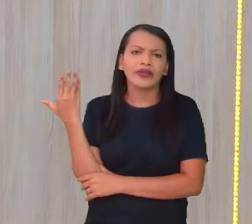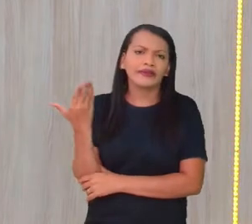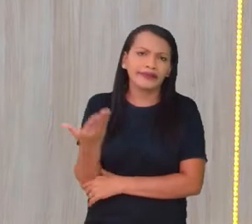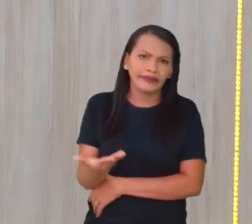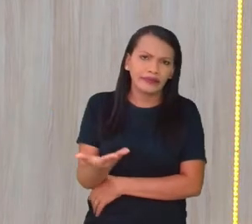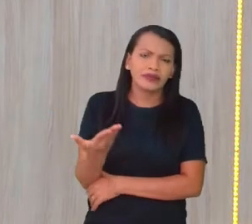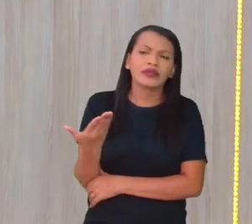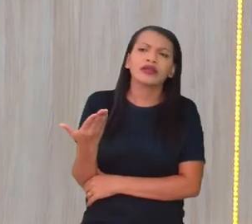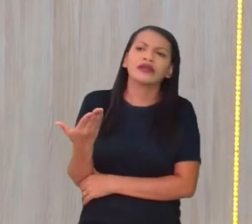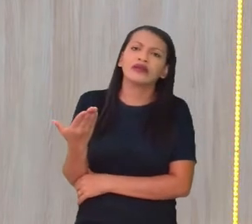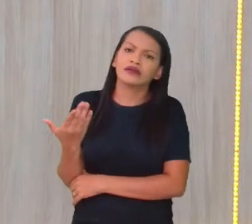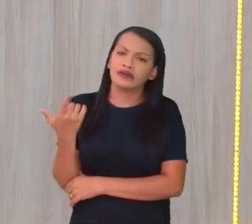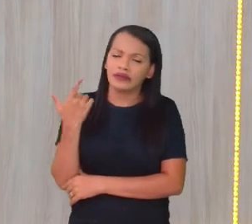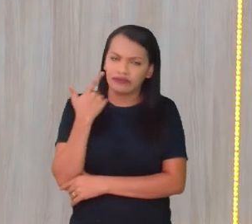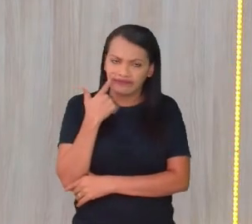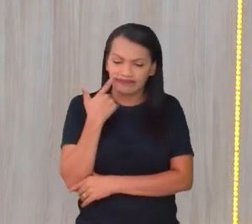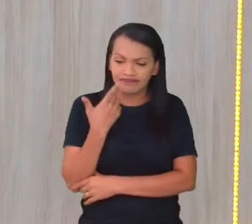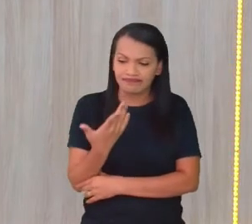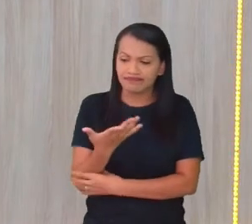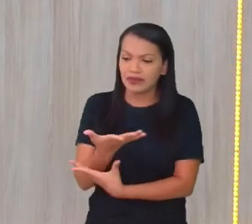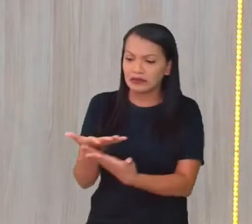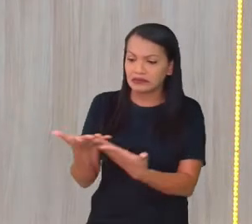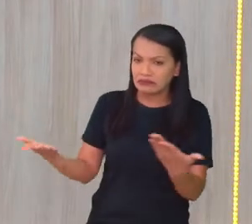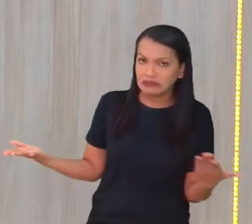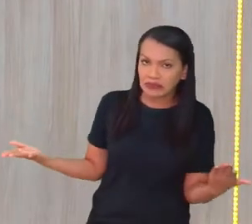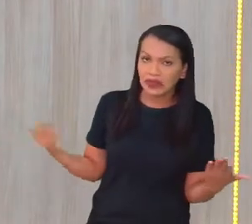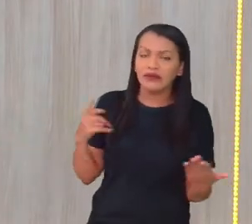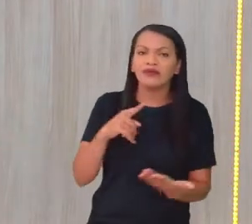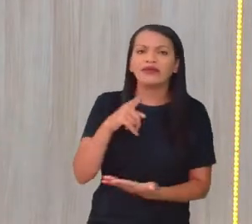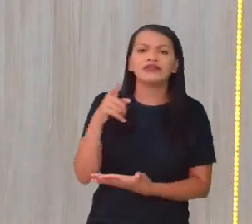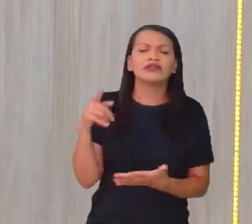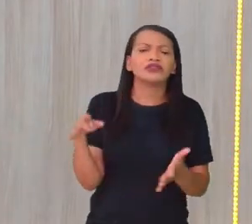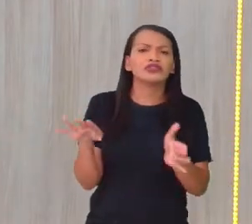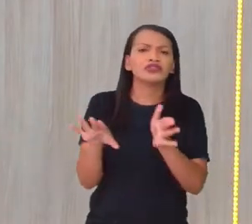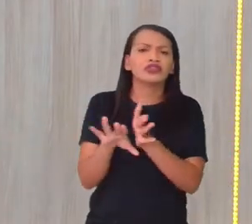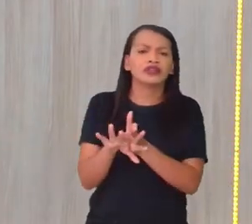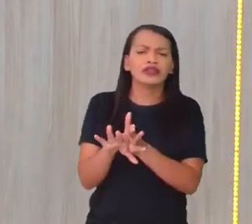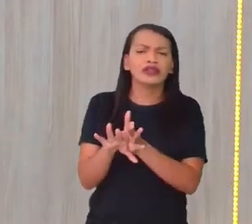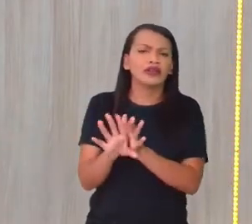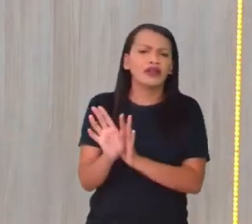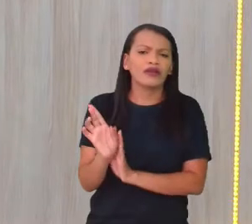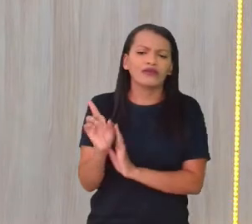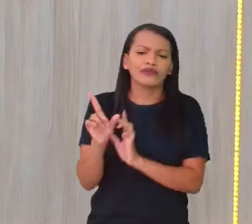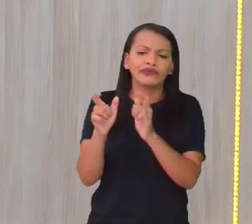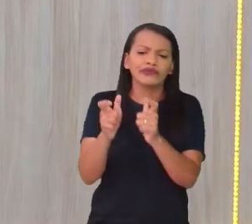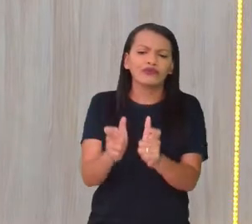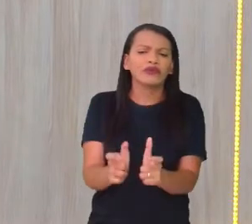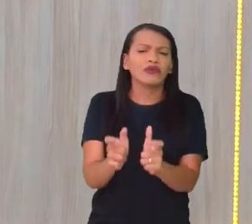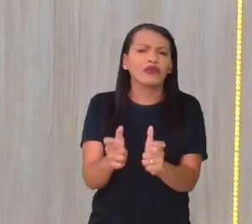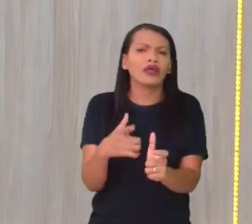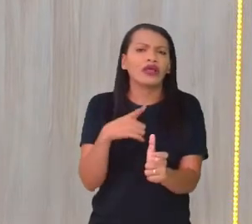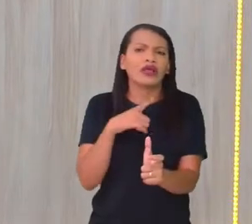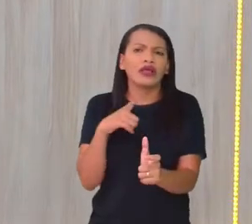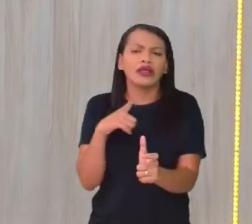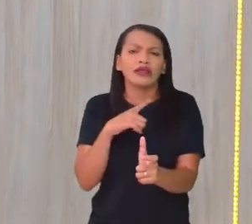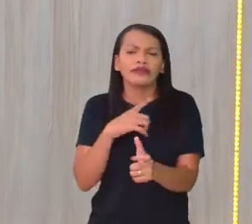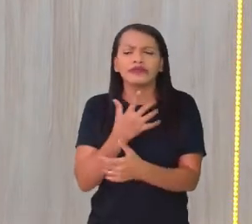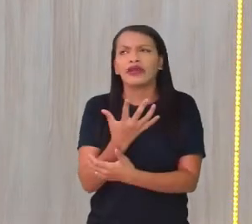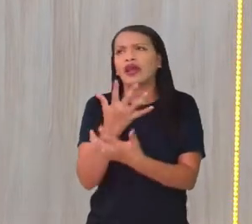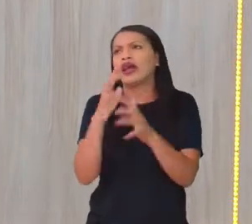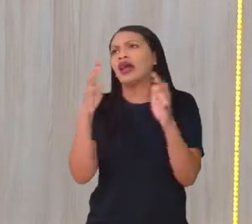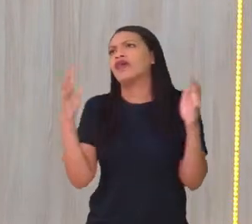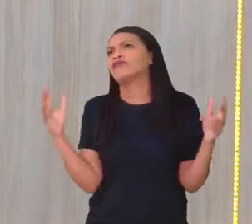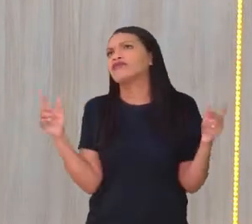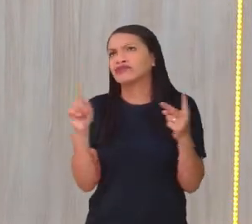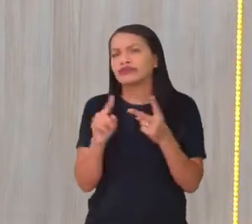disponíveis. Então, quando você chega num lugar que tem lá a árvore,